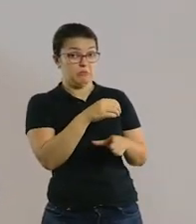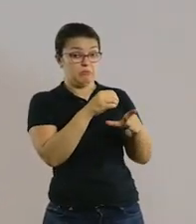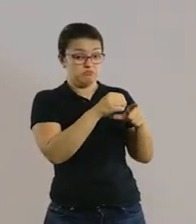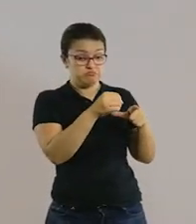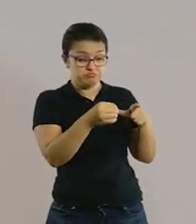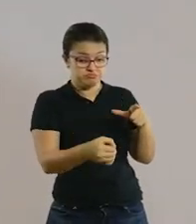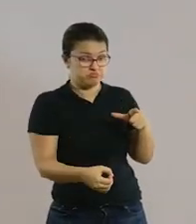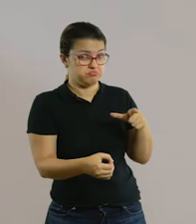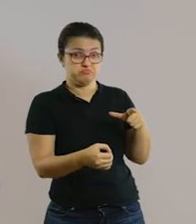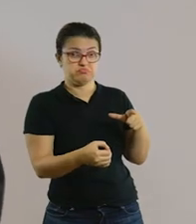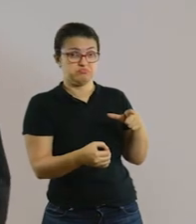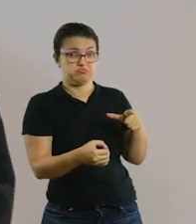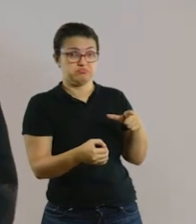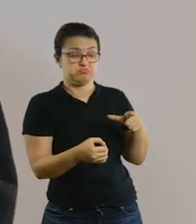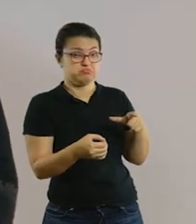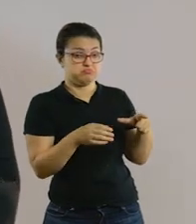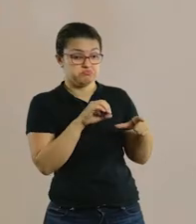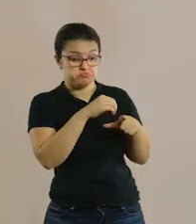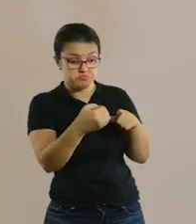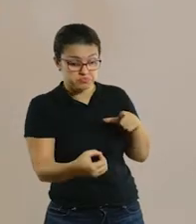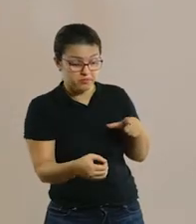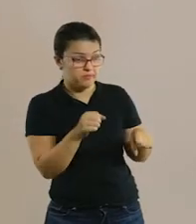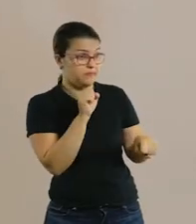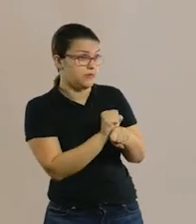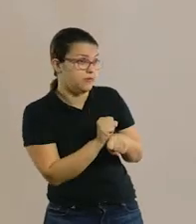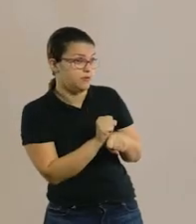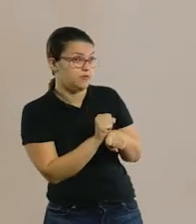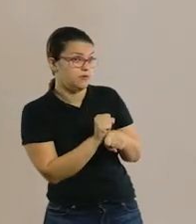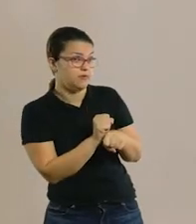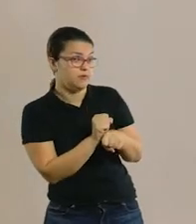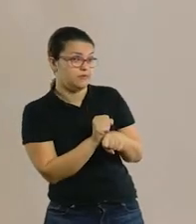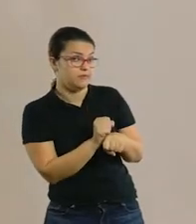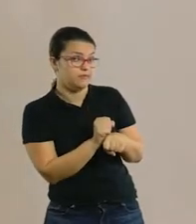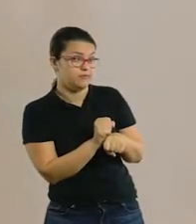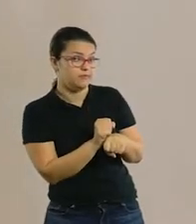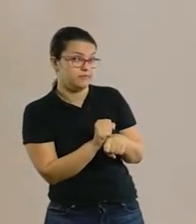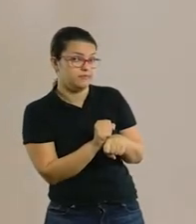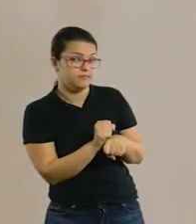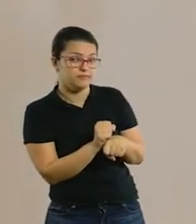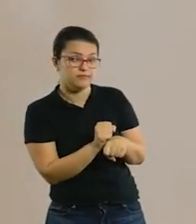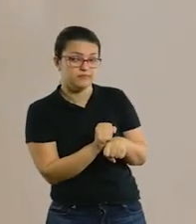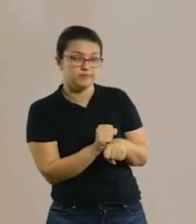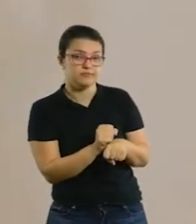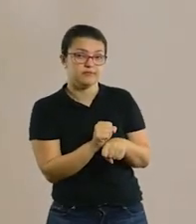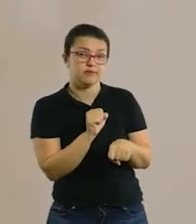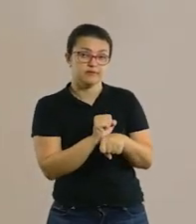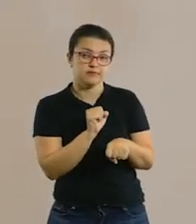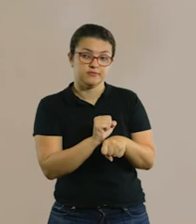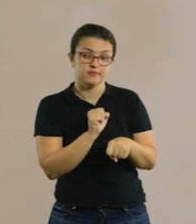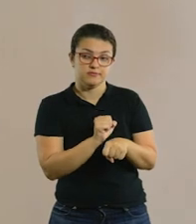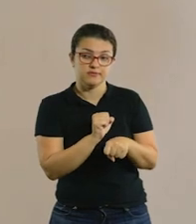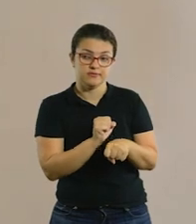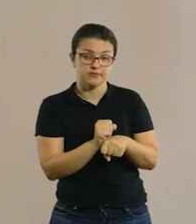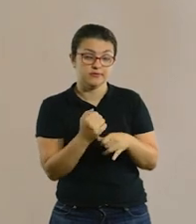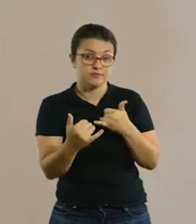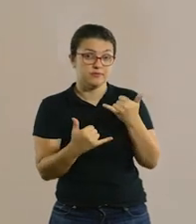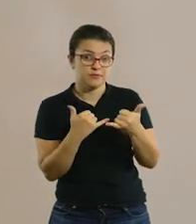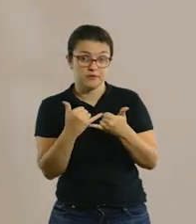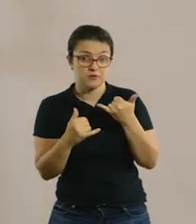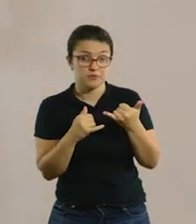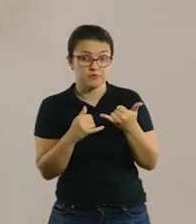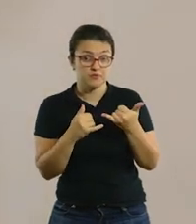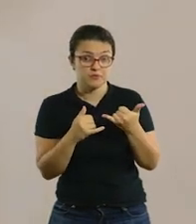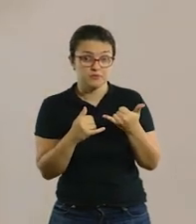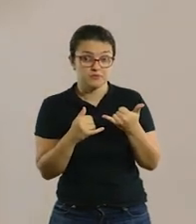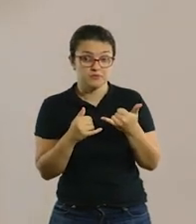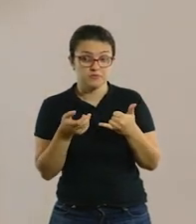que derrubou a bolinha não vai mais brincar. Ele tem que ficar parado, esperando a bolinha ser recolocada no pratinho dele. Quem está